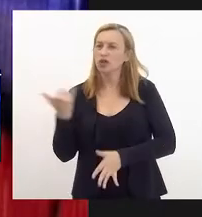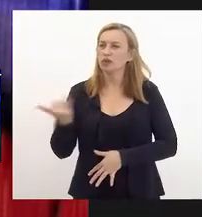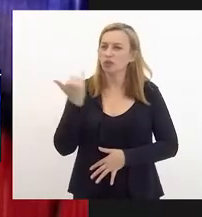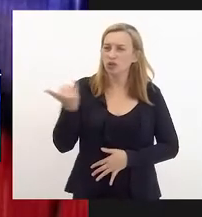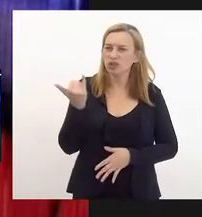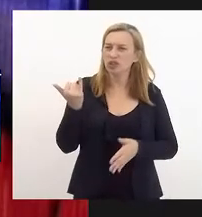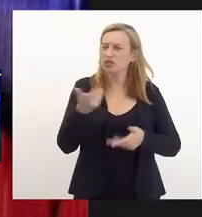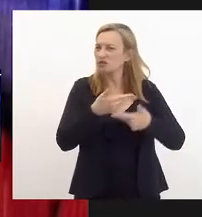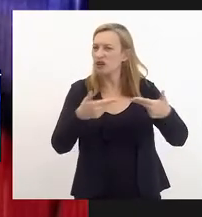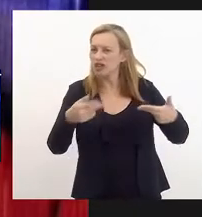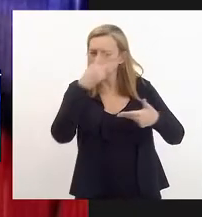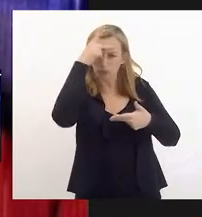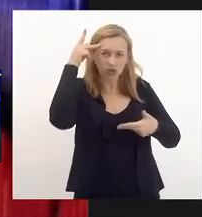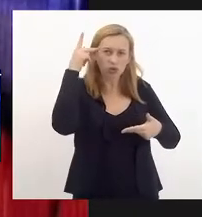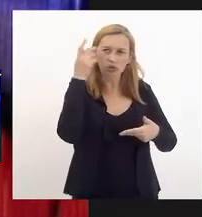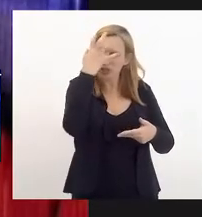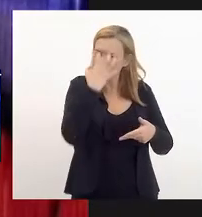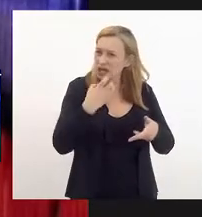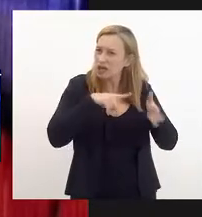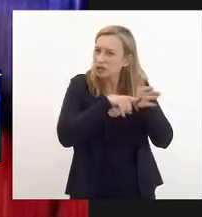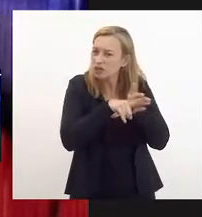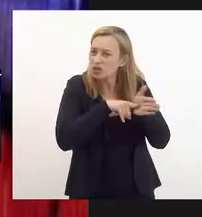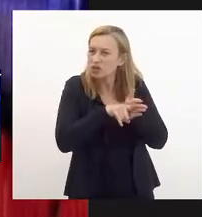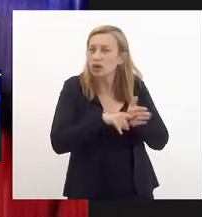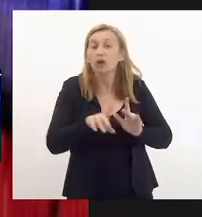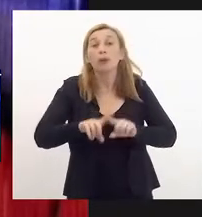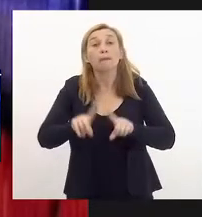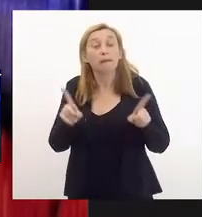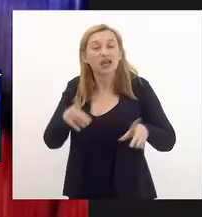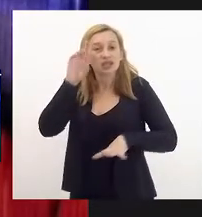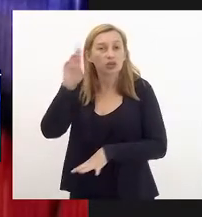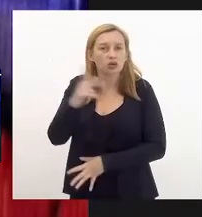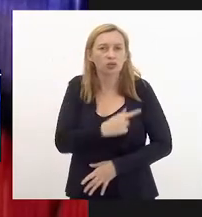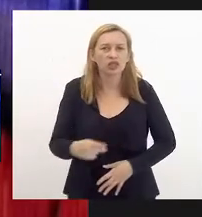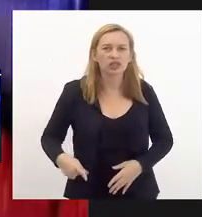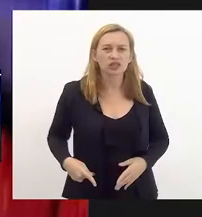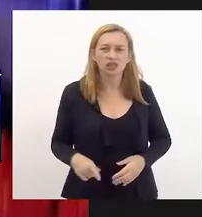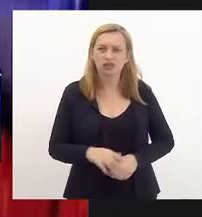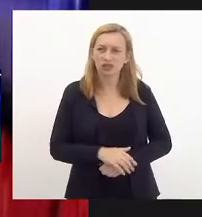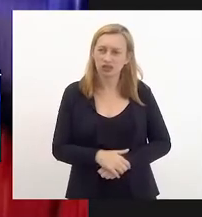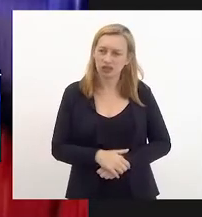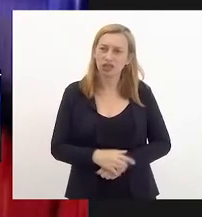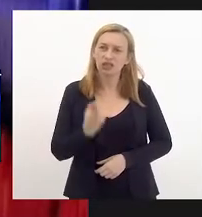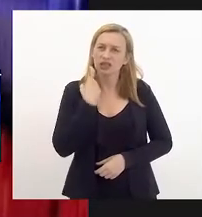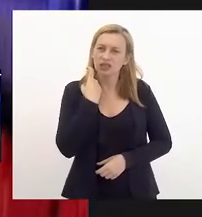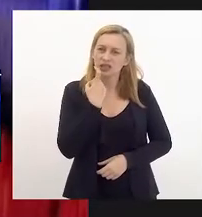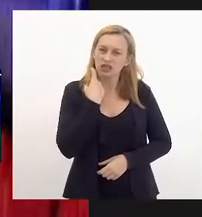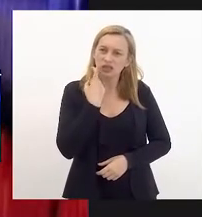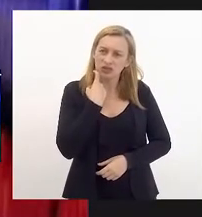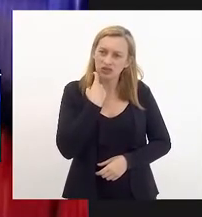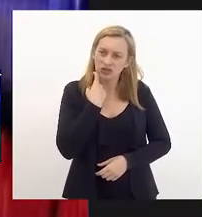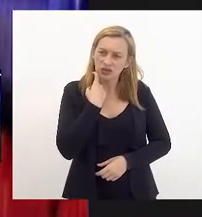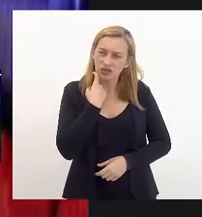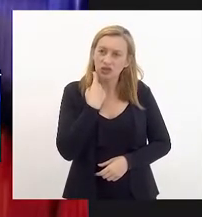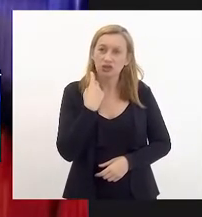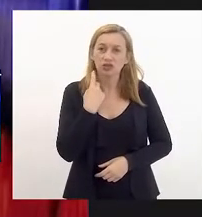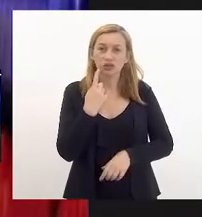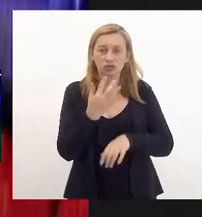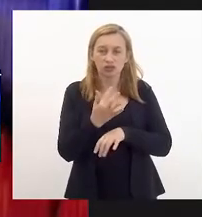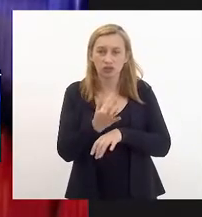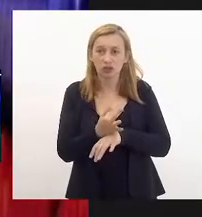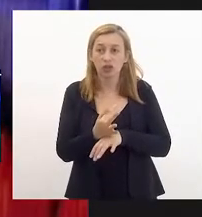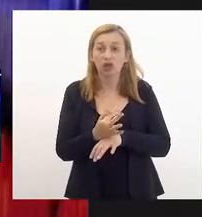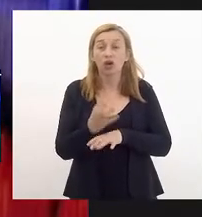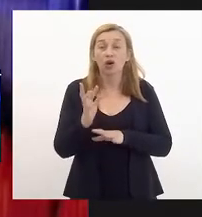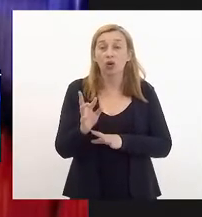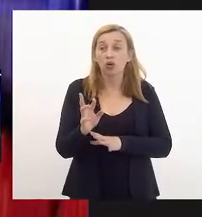pesquisadores, pessoas sérias, enfim. Mas, senhor presidente, na sexta-feira que antecedeu o feriado, eu recebi uma